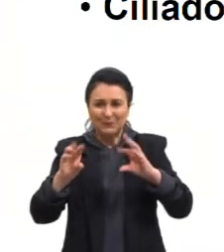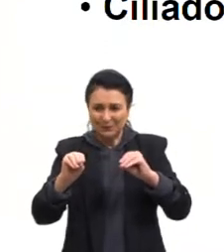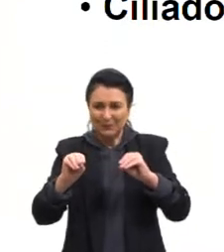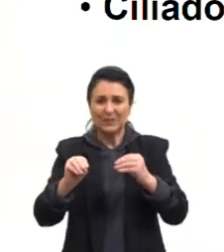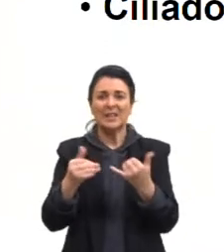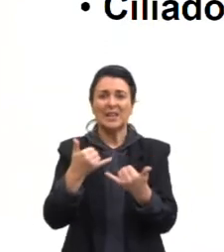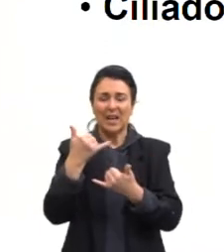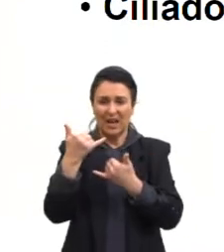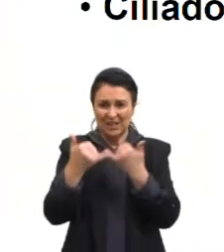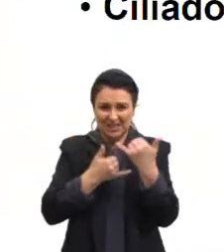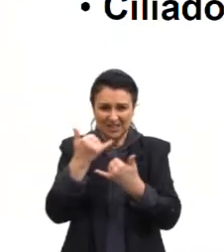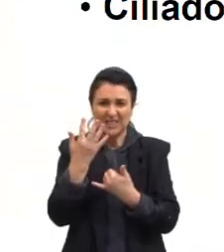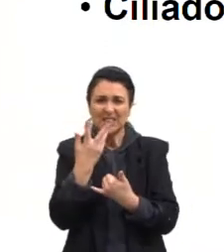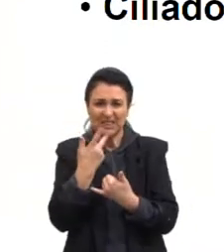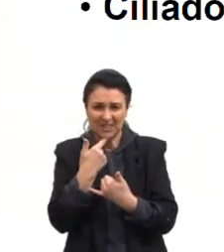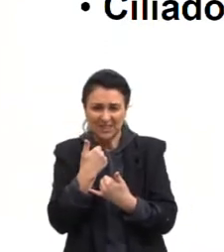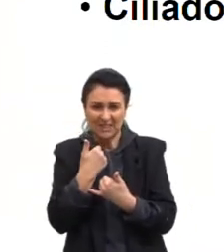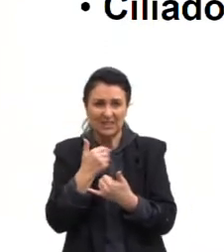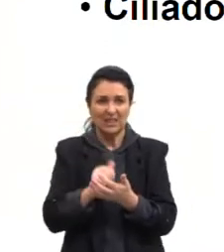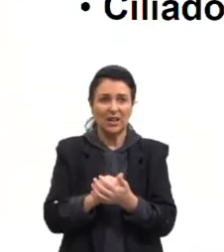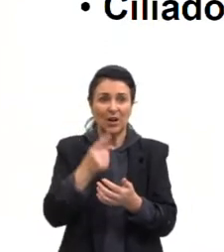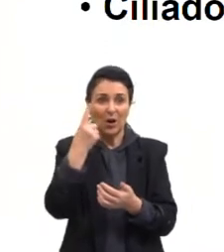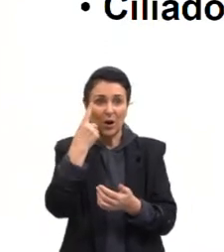Então, aqui nós temos a primeira imagem, ó.